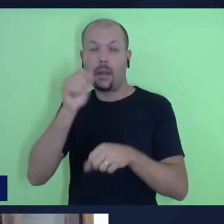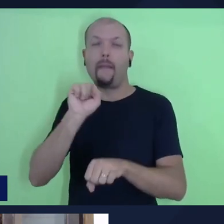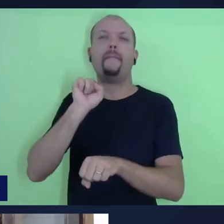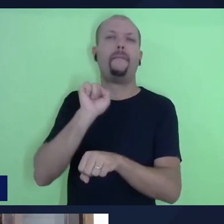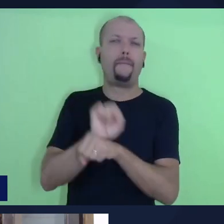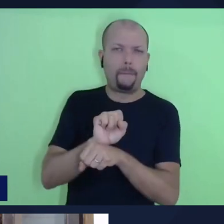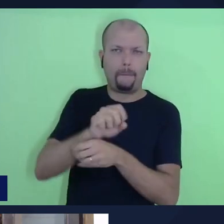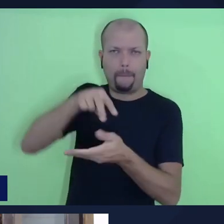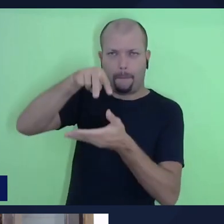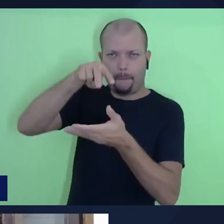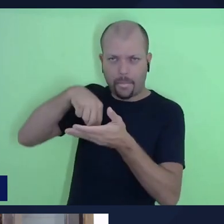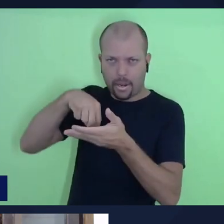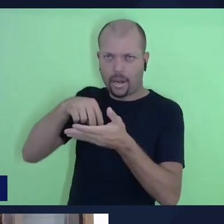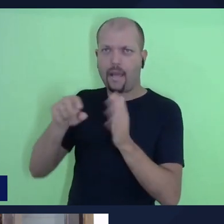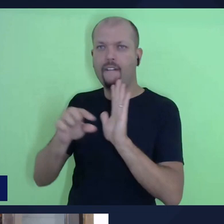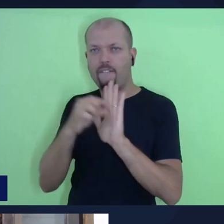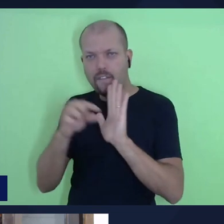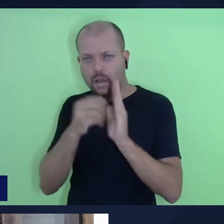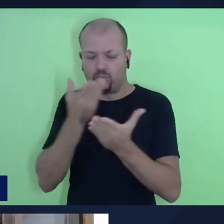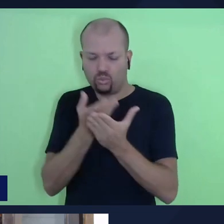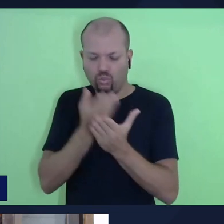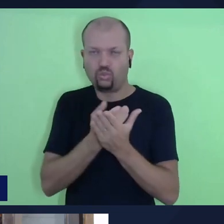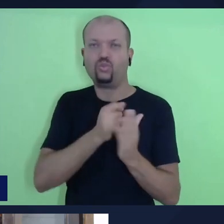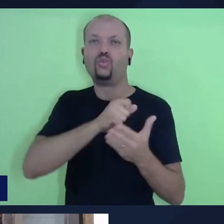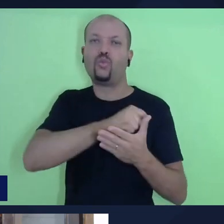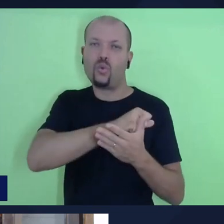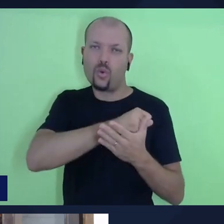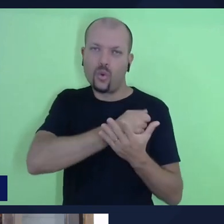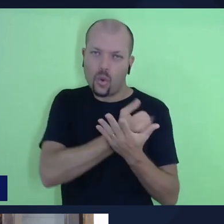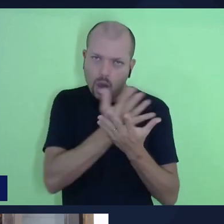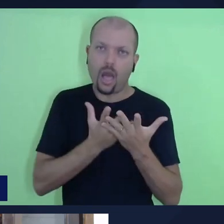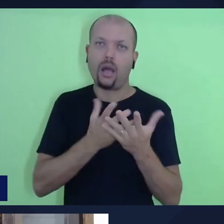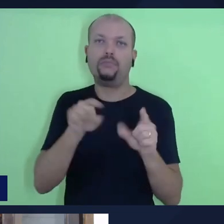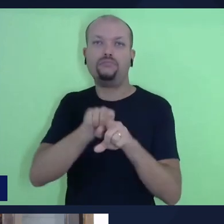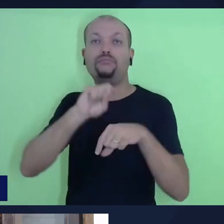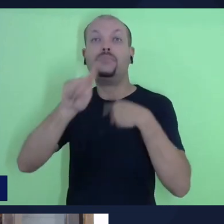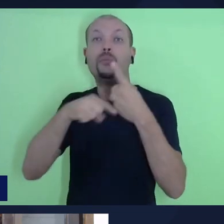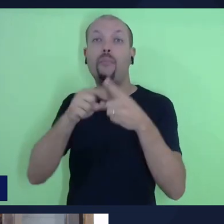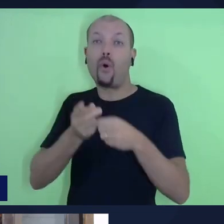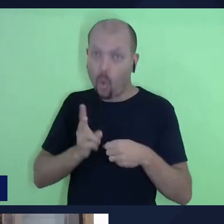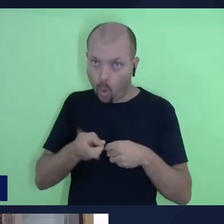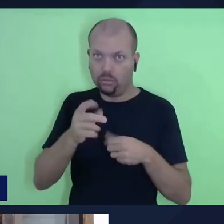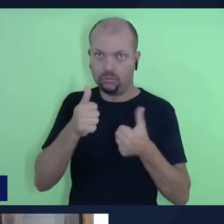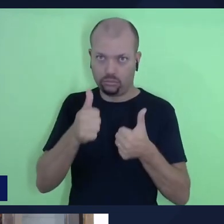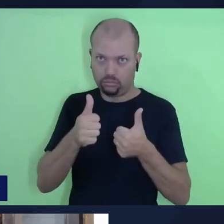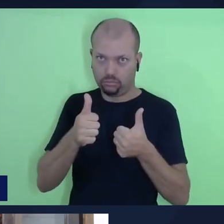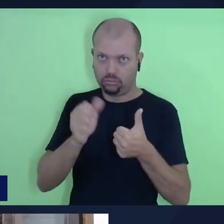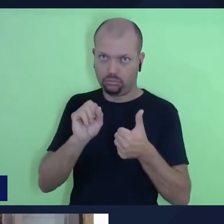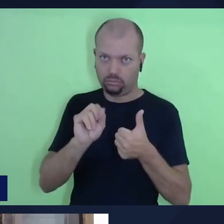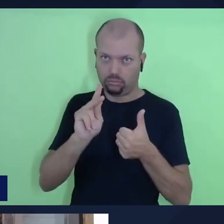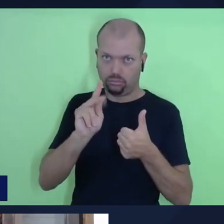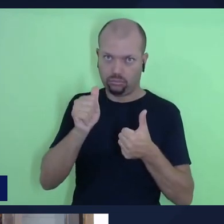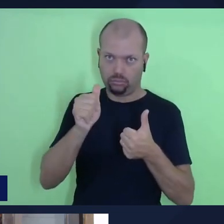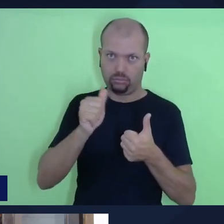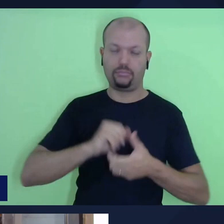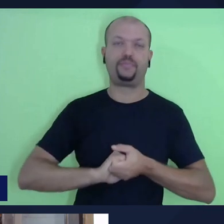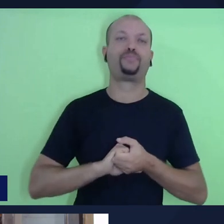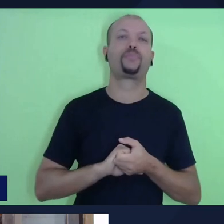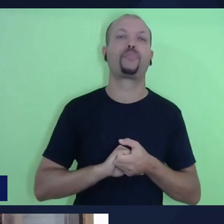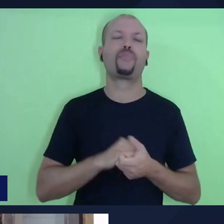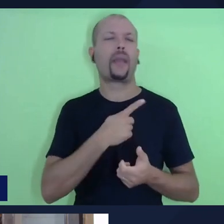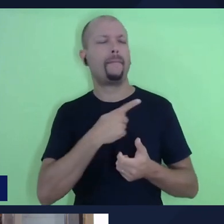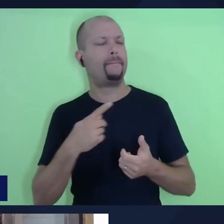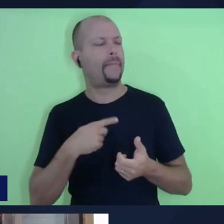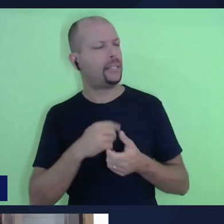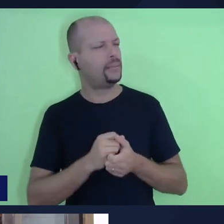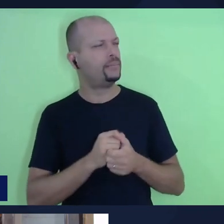leia os versos, estude a sua lição e depois venha conosco aqui compartilhar os comentários, tá bom? Pastor Bruno, nos ajudem a entender um pouco